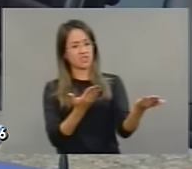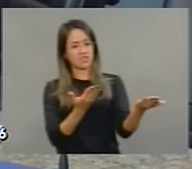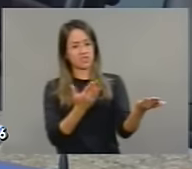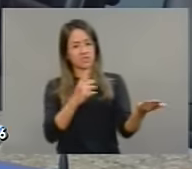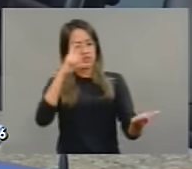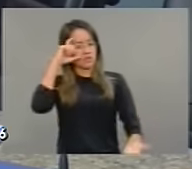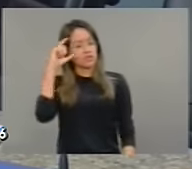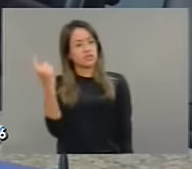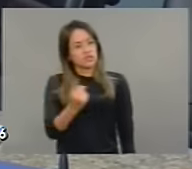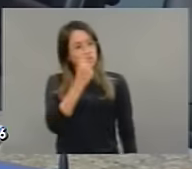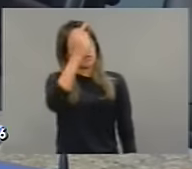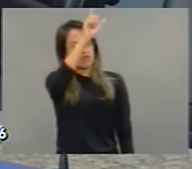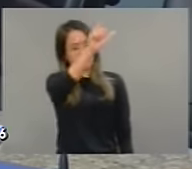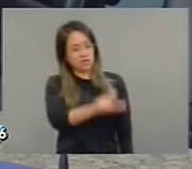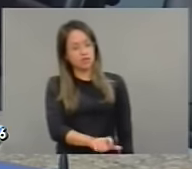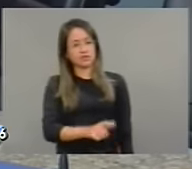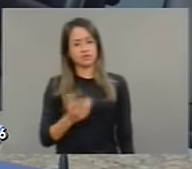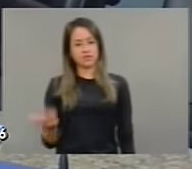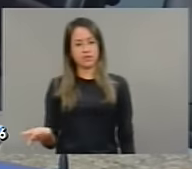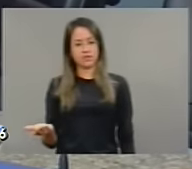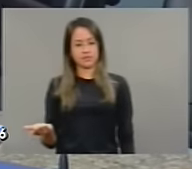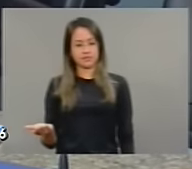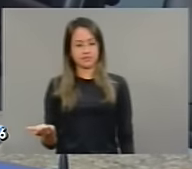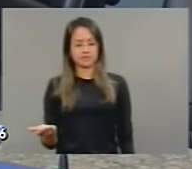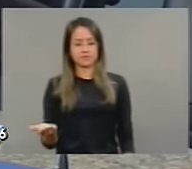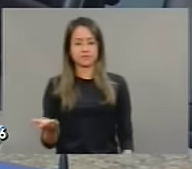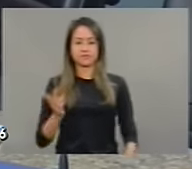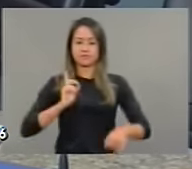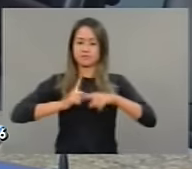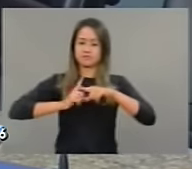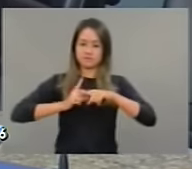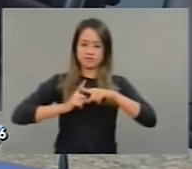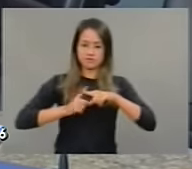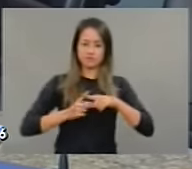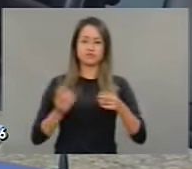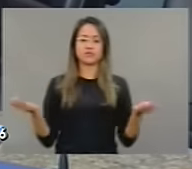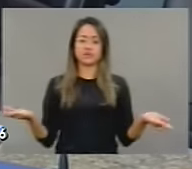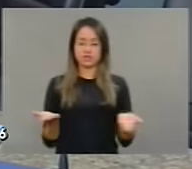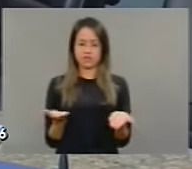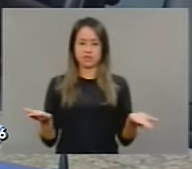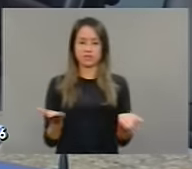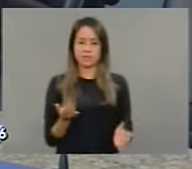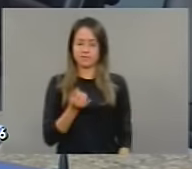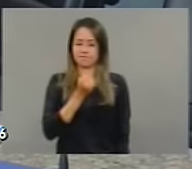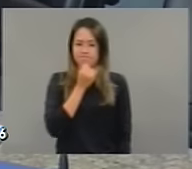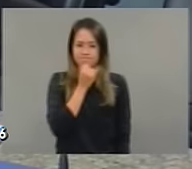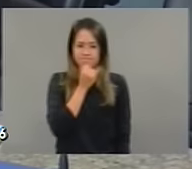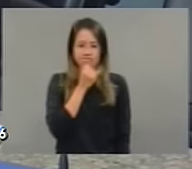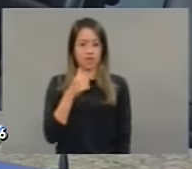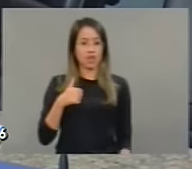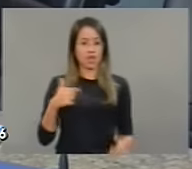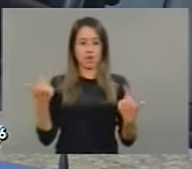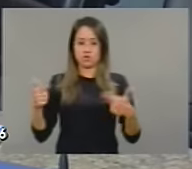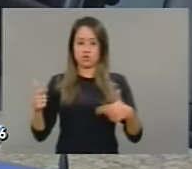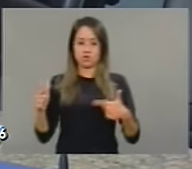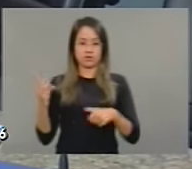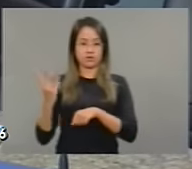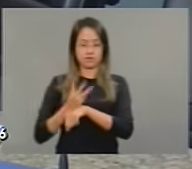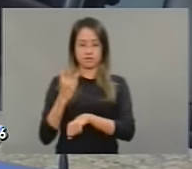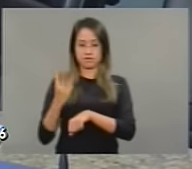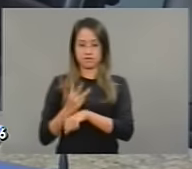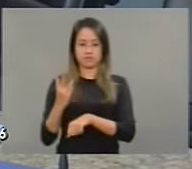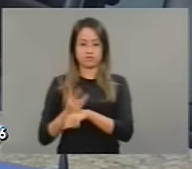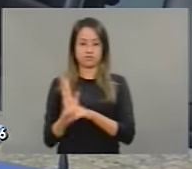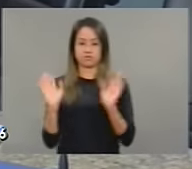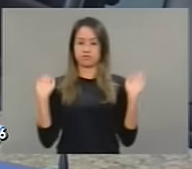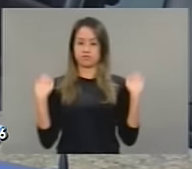nem como se defender, até porque em rede social não dá para a gente fazer isso. Não tem direito de defesa na frente social. Infelizmente, eu nem tenho WhatsApp, eu não tenho essa